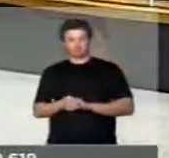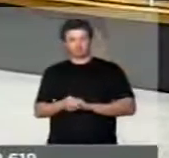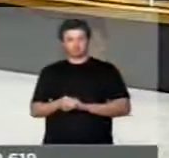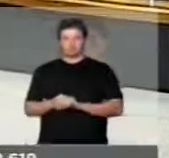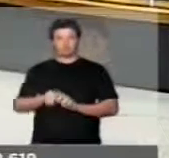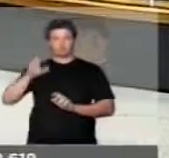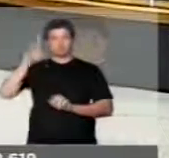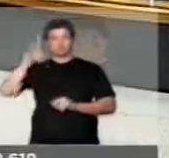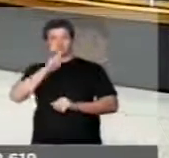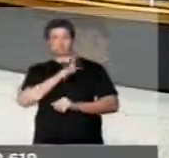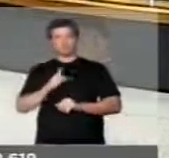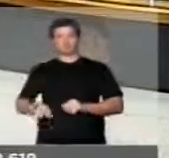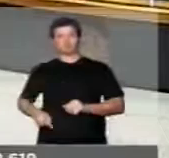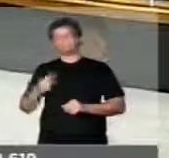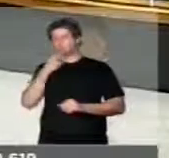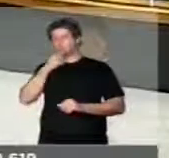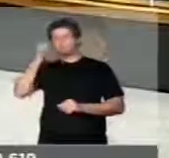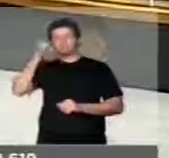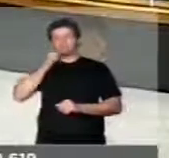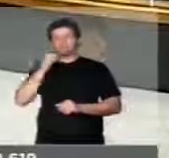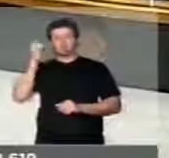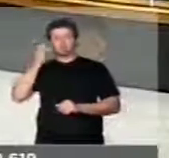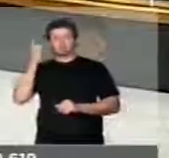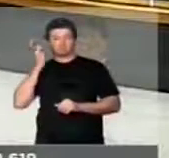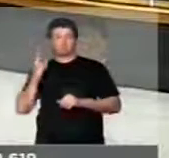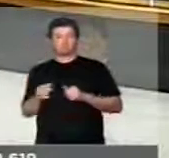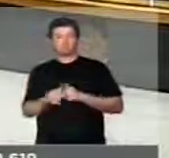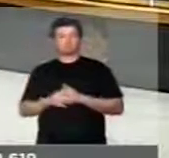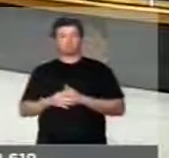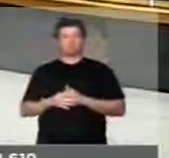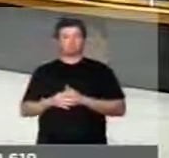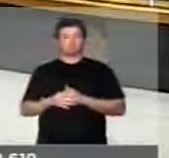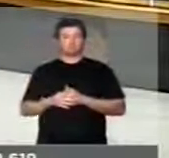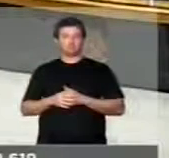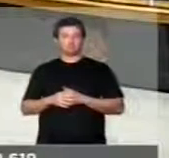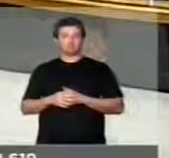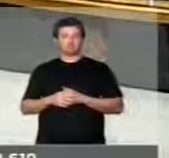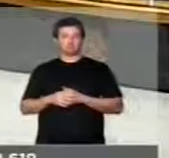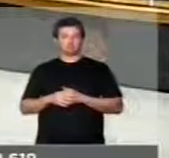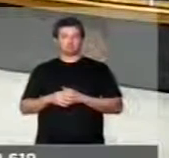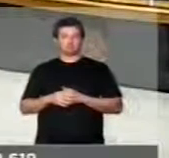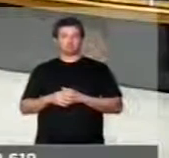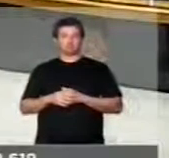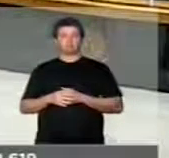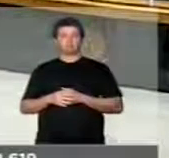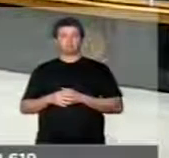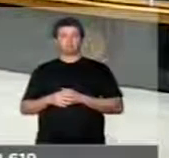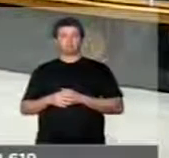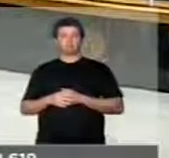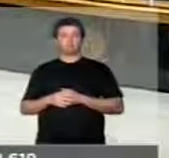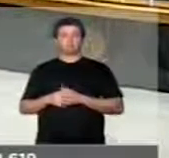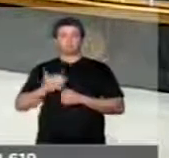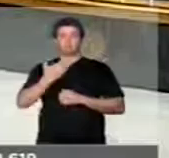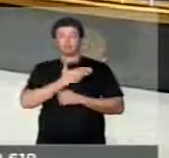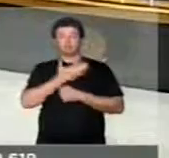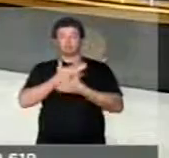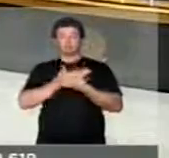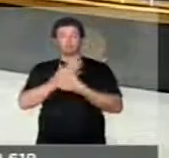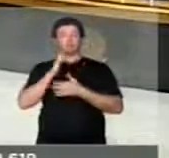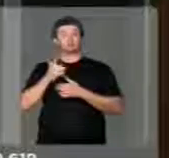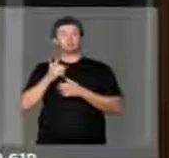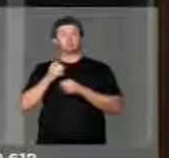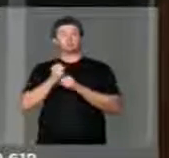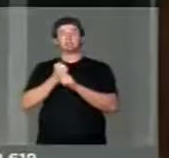Senhor presidente, senhores parlamentares, meu caro presidente Adil Benz, meu companheiro de longa